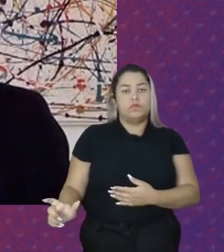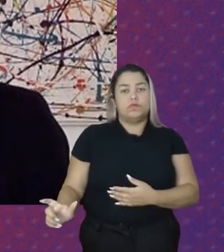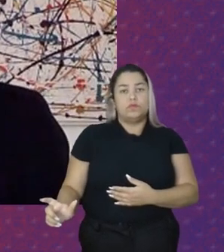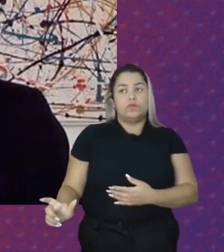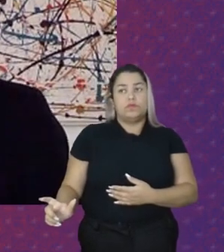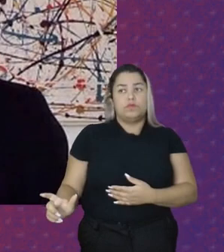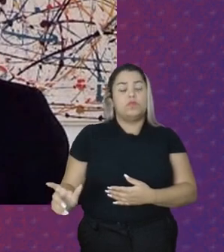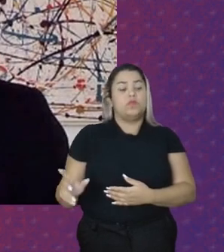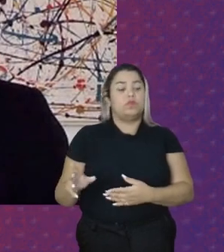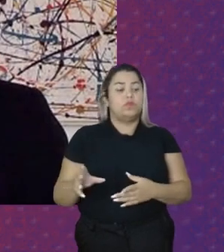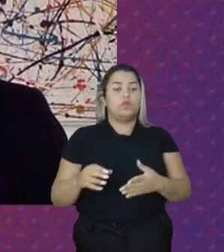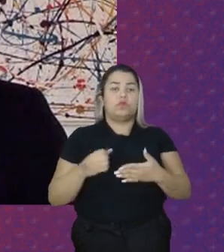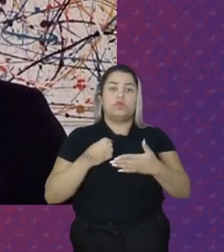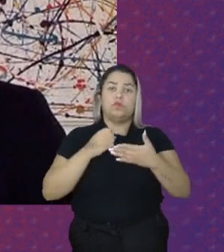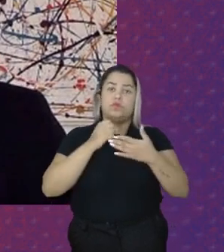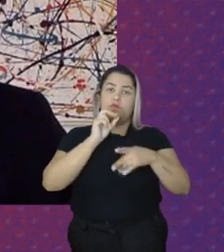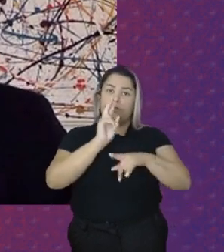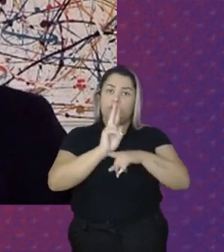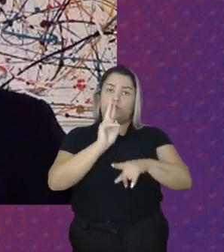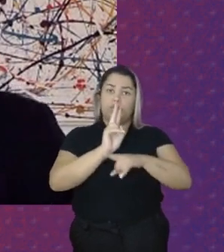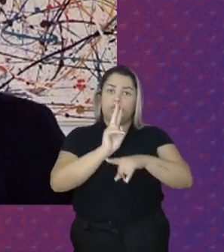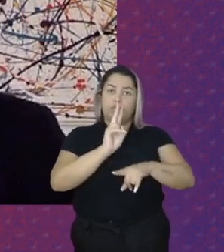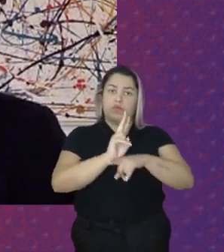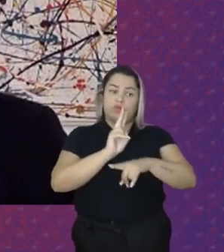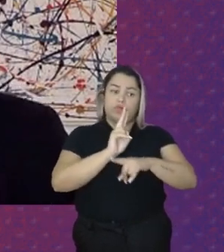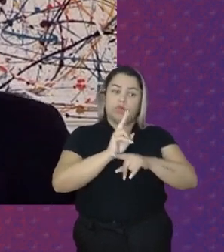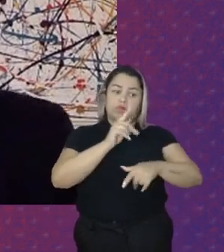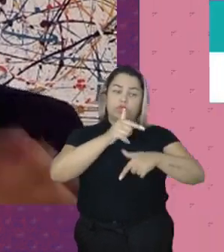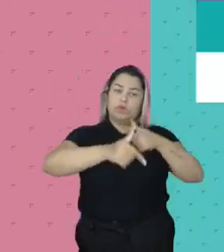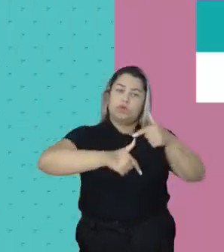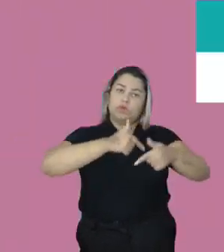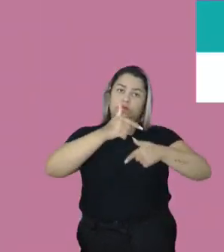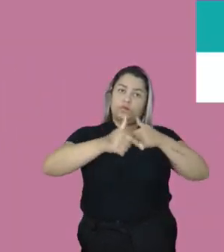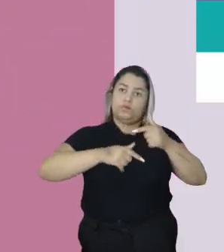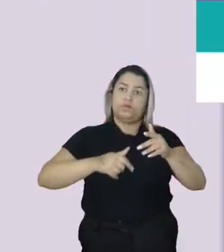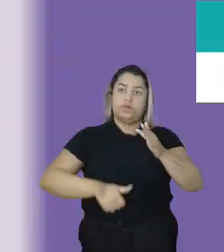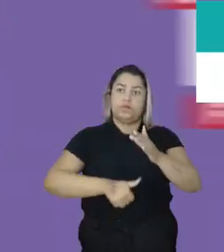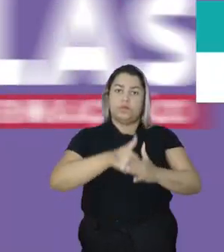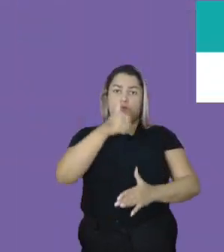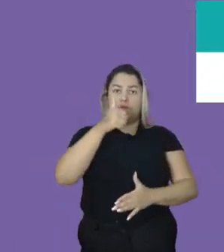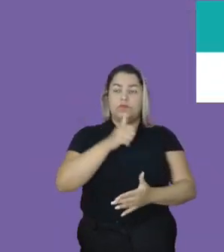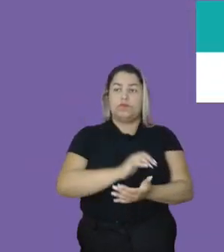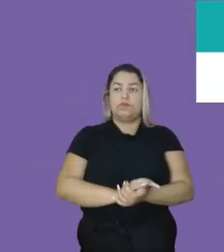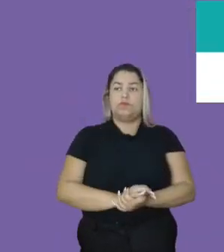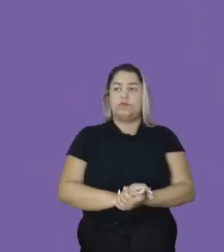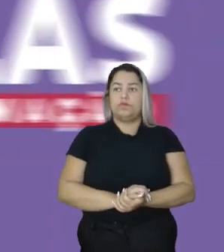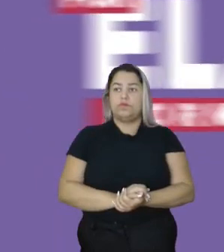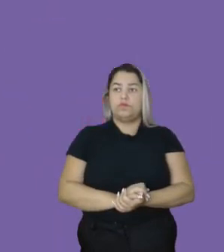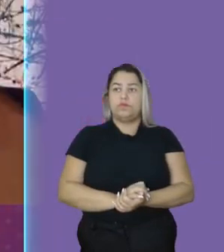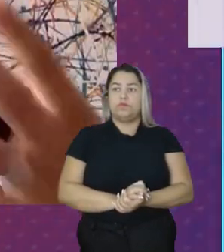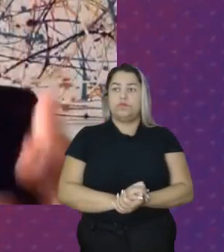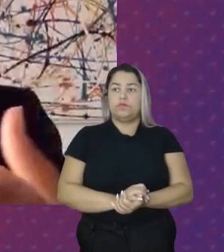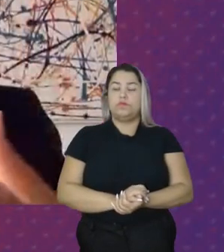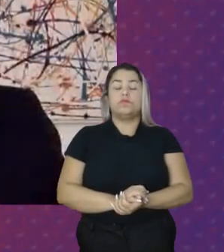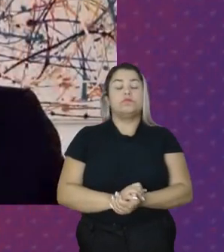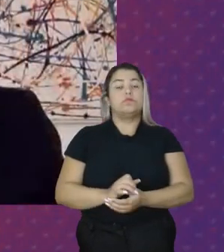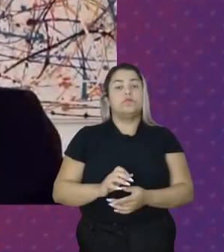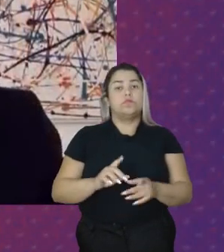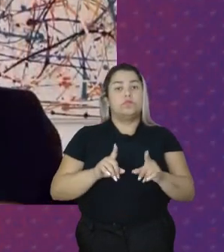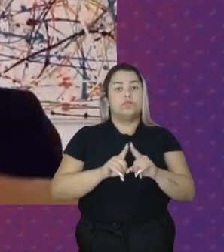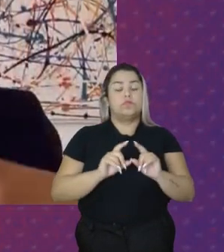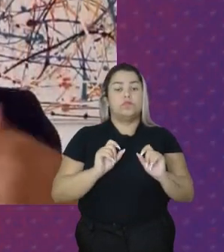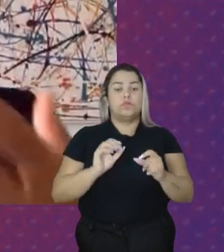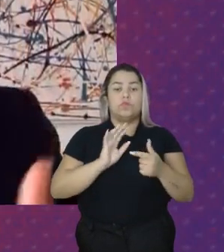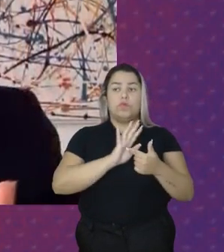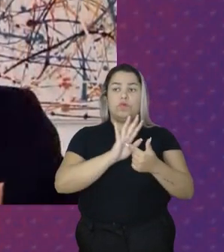Contemplados Com a proteção Trabalhista Primeiramente Nós vamos Trazer um pouco